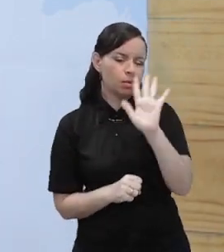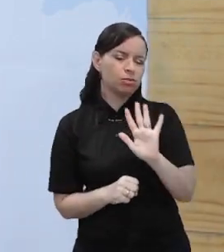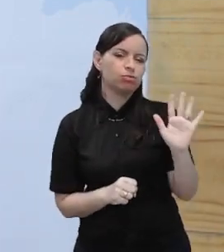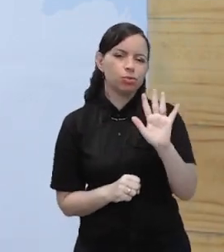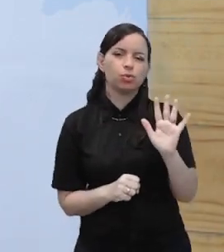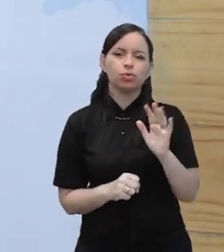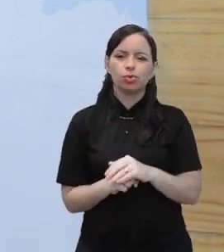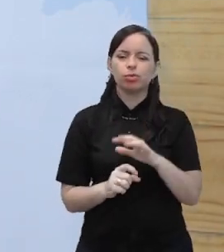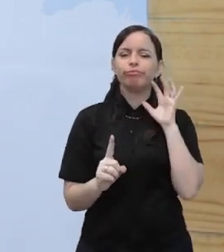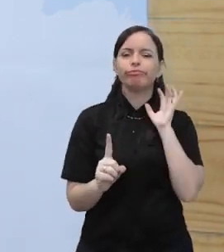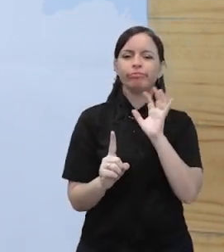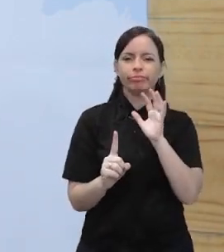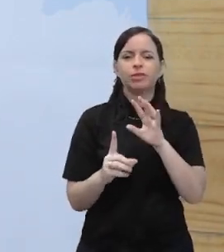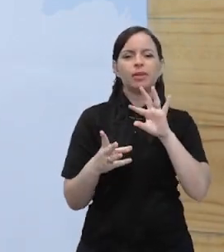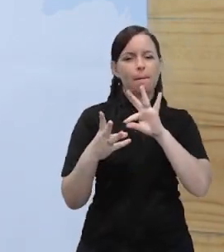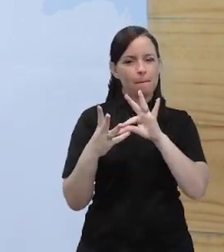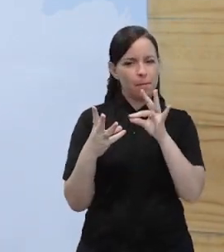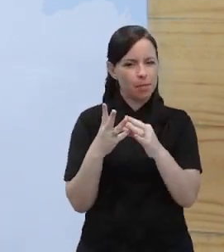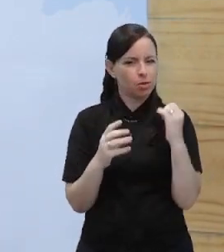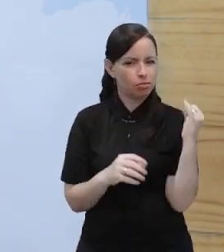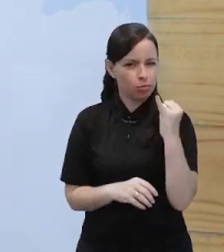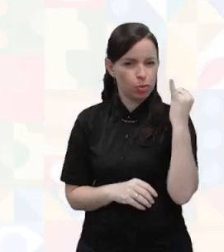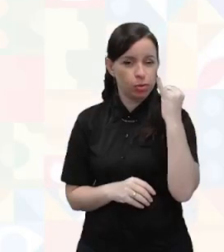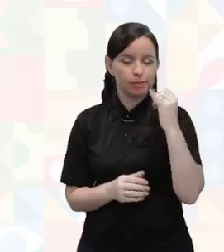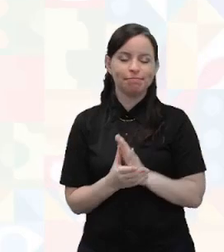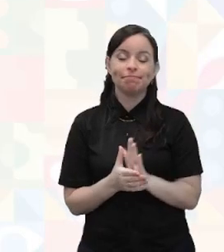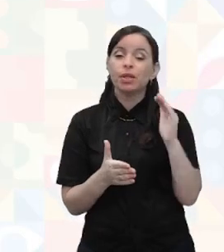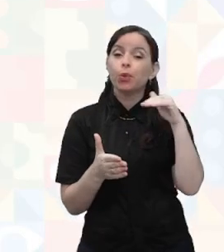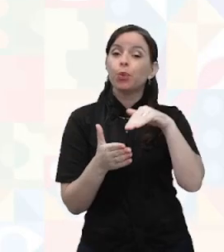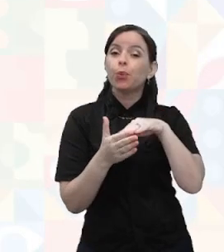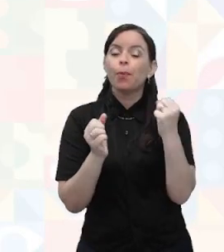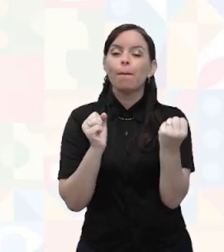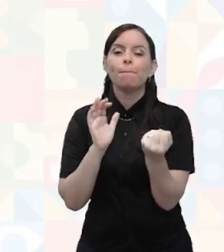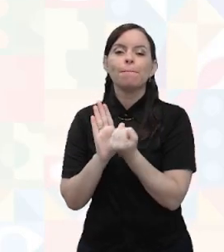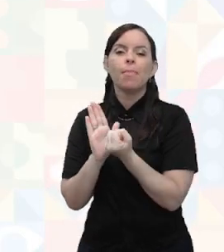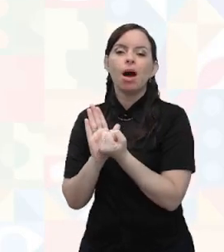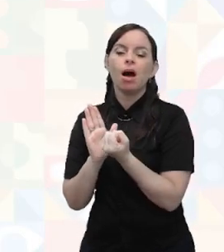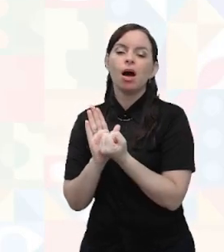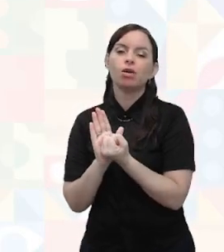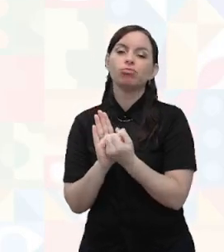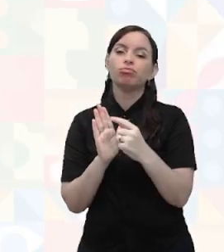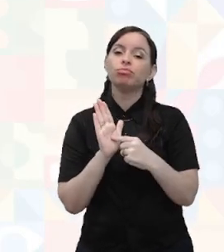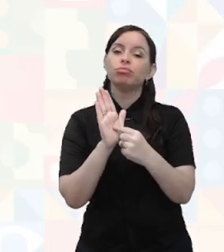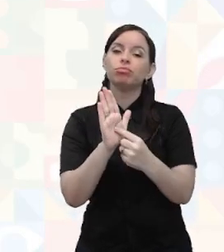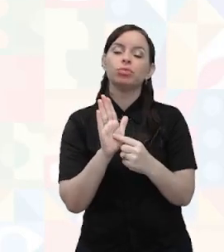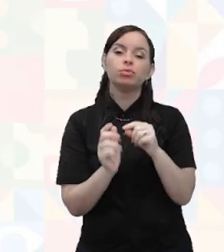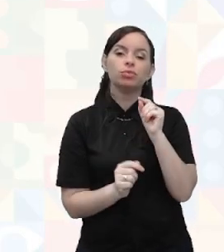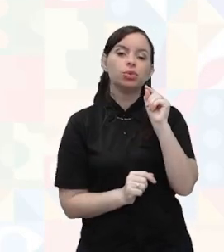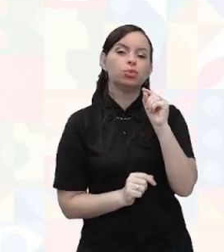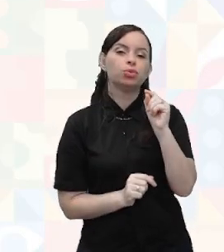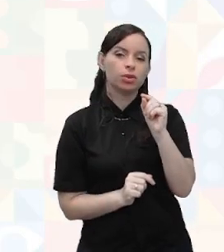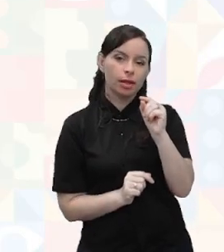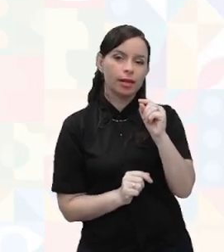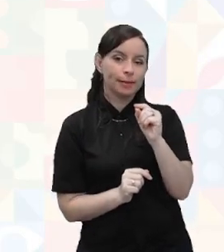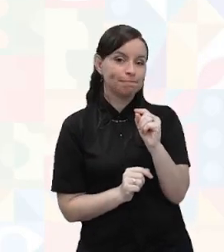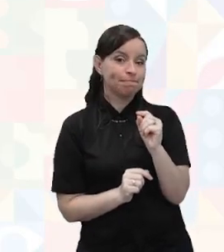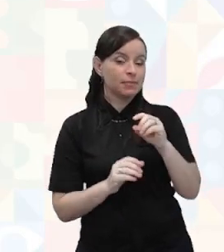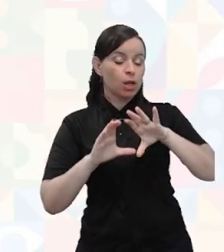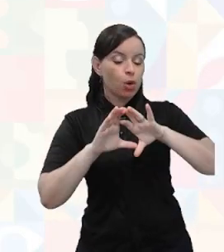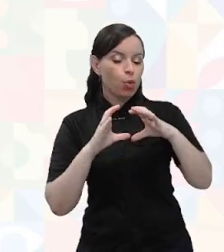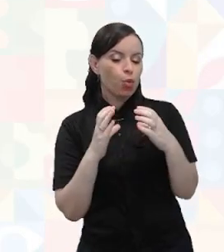importante à FEBRAPILS. E como último marco, eu gostaria de citar a instituição religiosa.